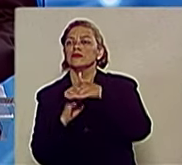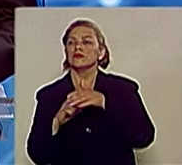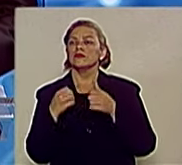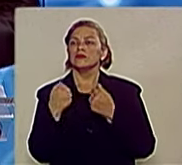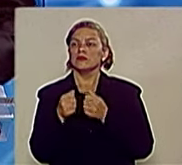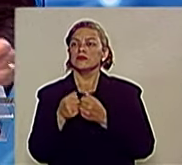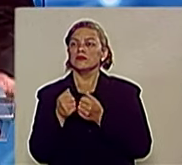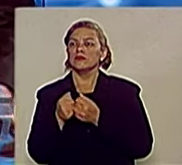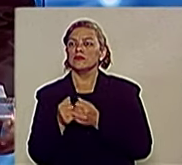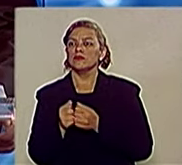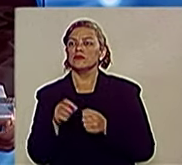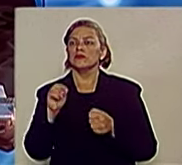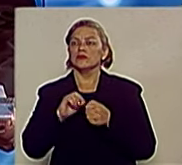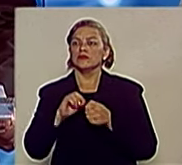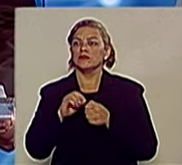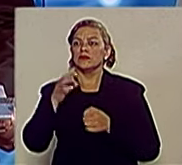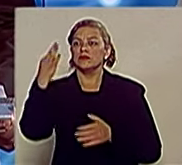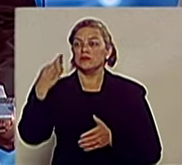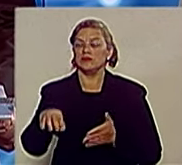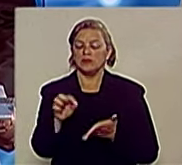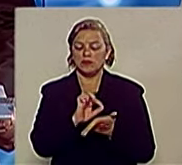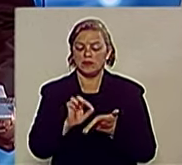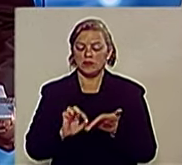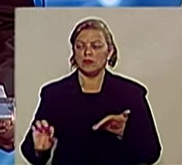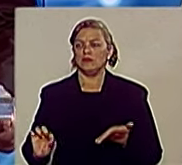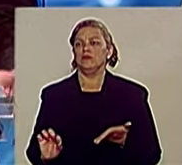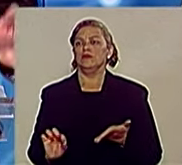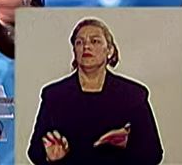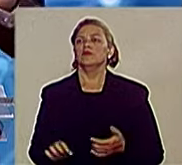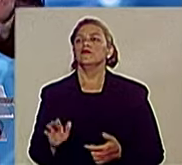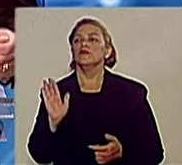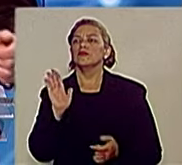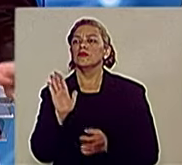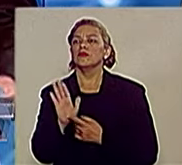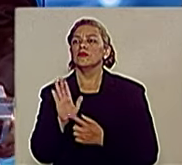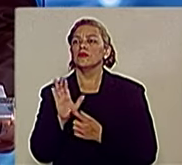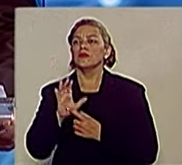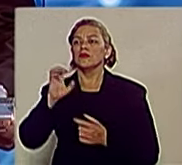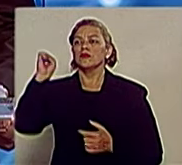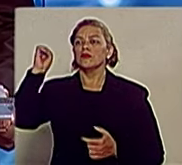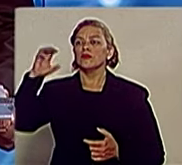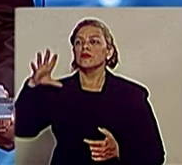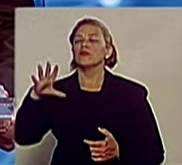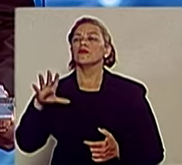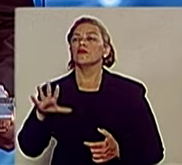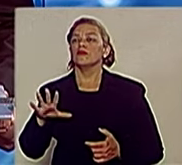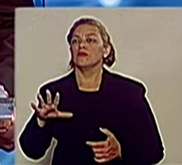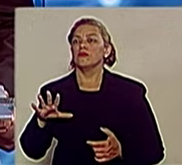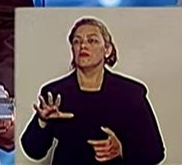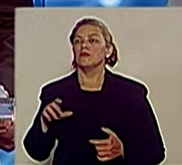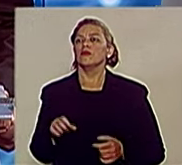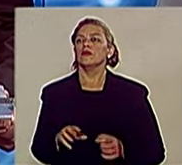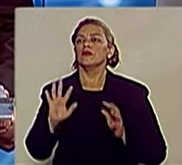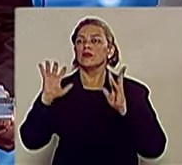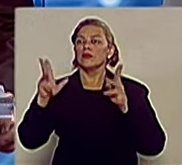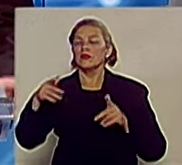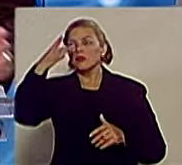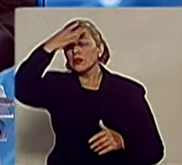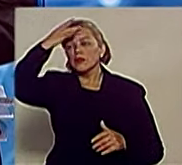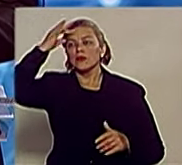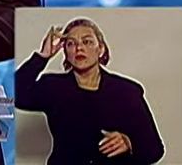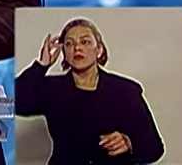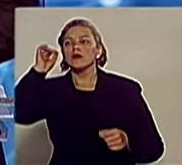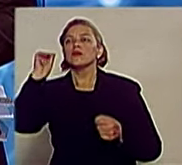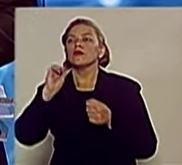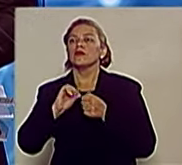assinou no contrato. Esse é o papel do prefeito. Com firmeza, com clareza, com transparência, mostrando para a população que é possível fazer. E nós temos que